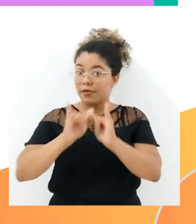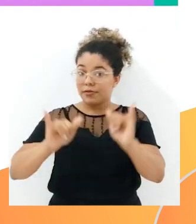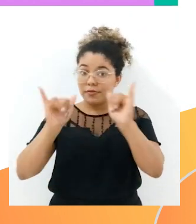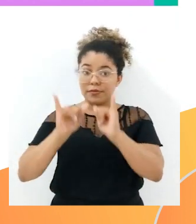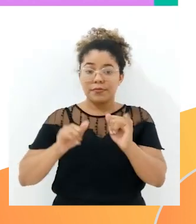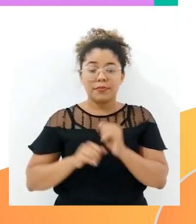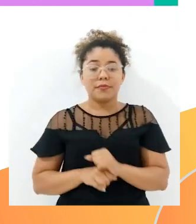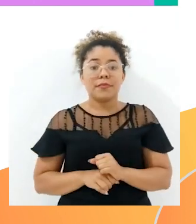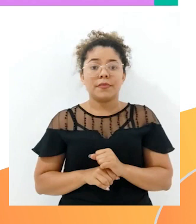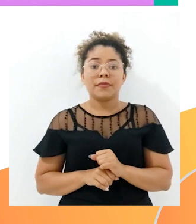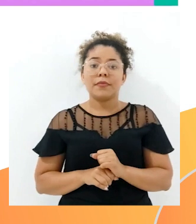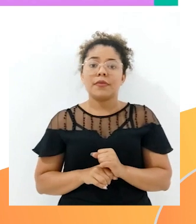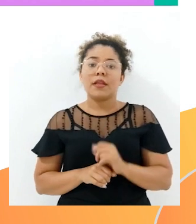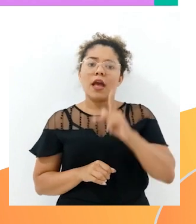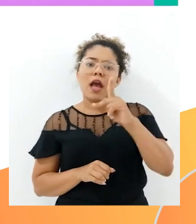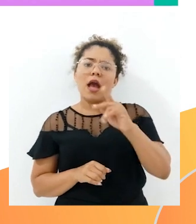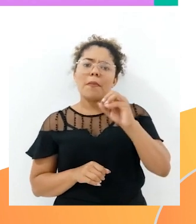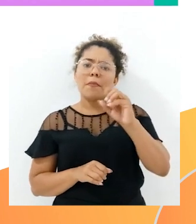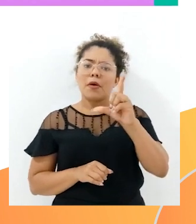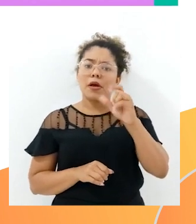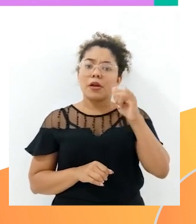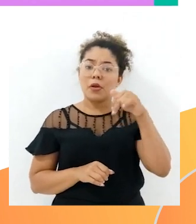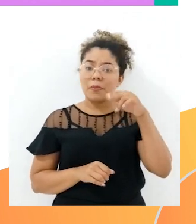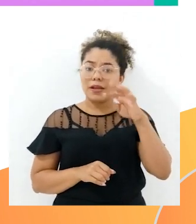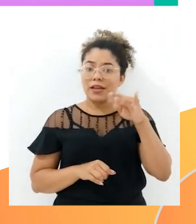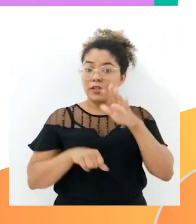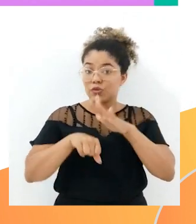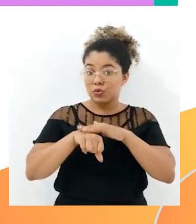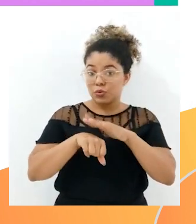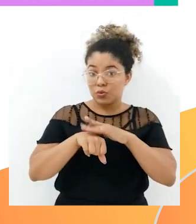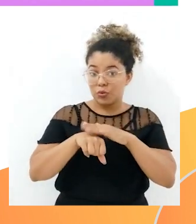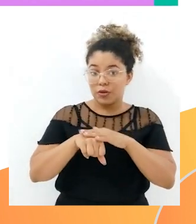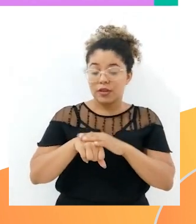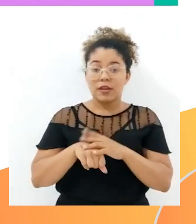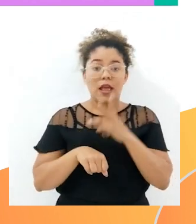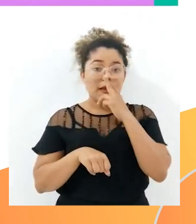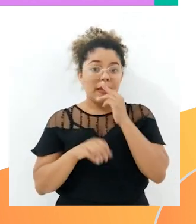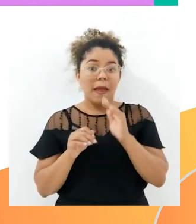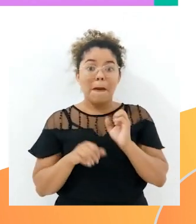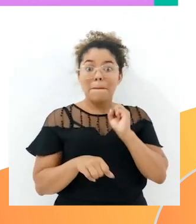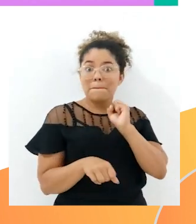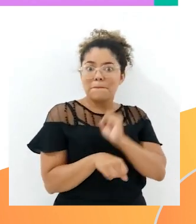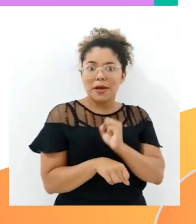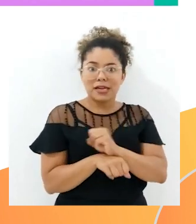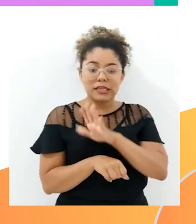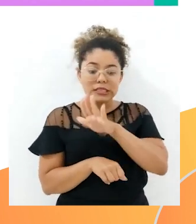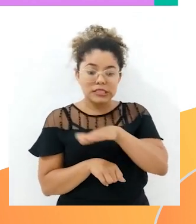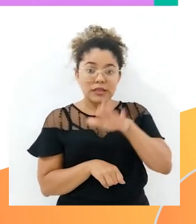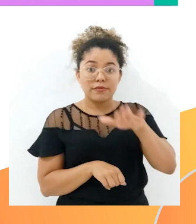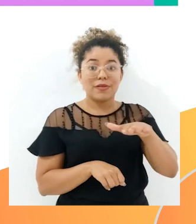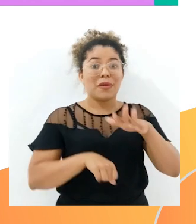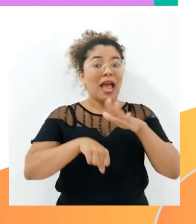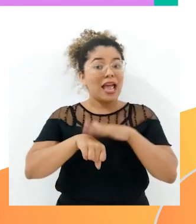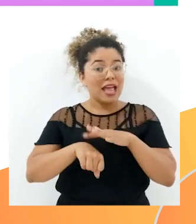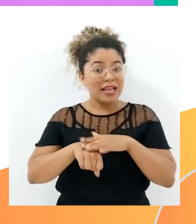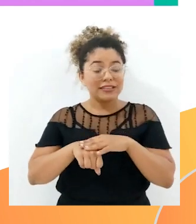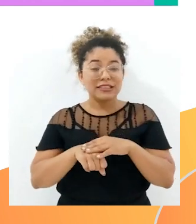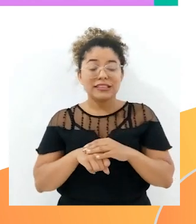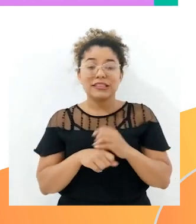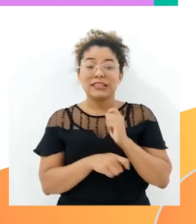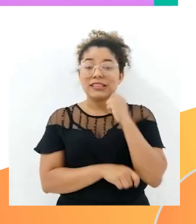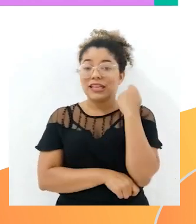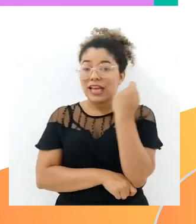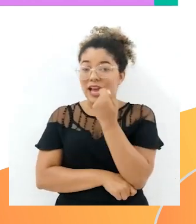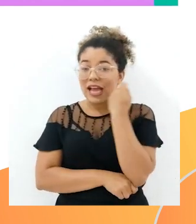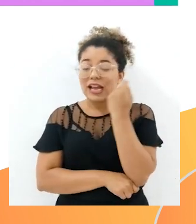A poliomielite, popularmente conhecida como paralisia infantil, é uma doença que em sua forma grave